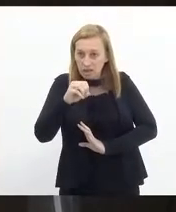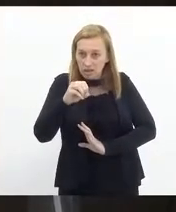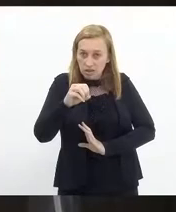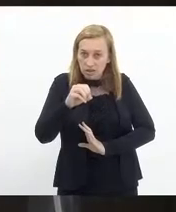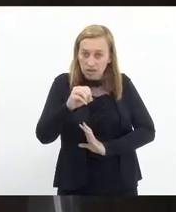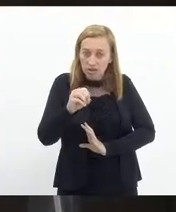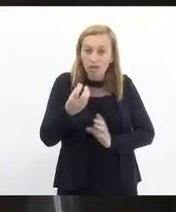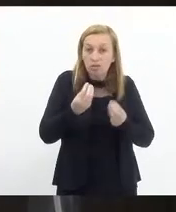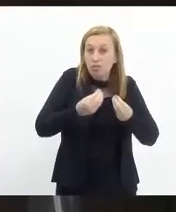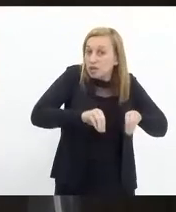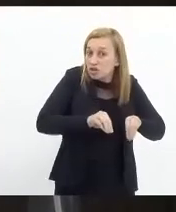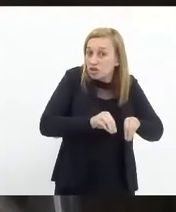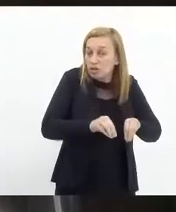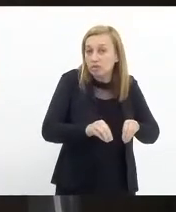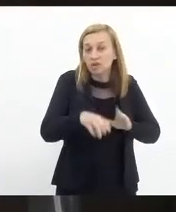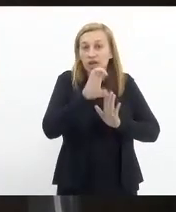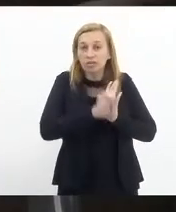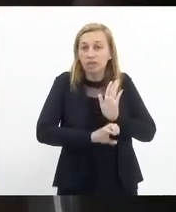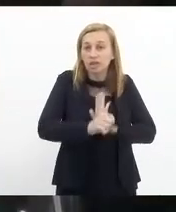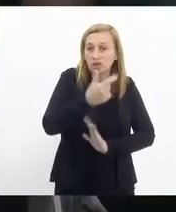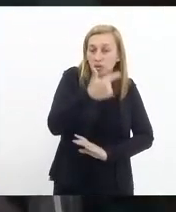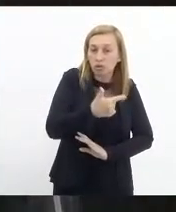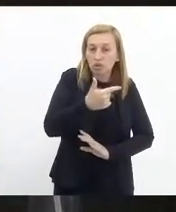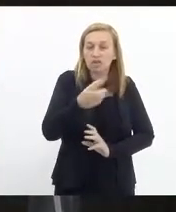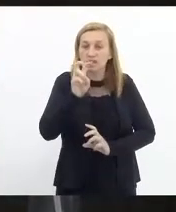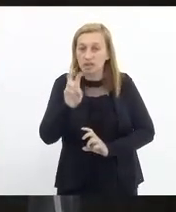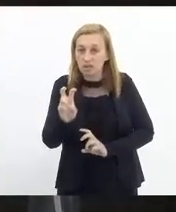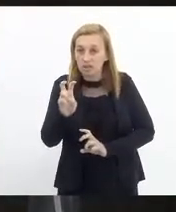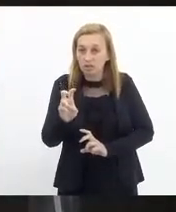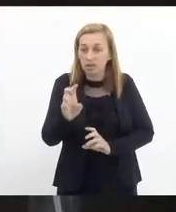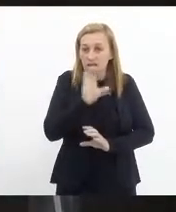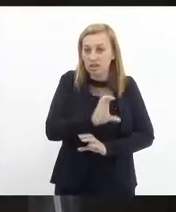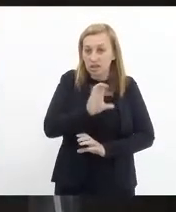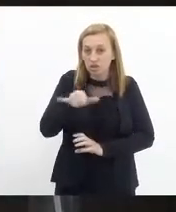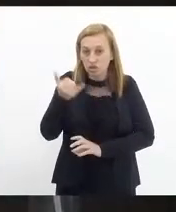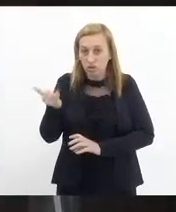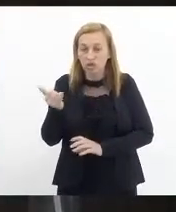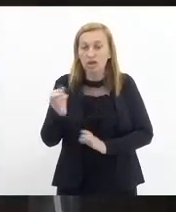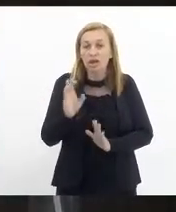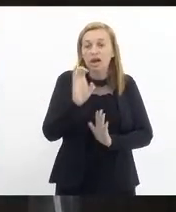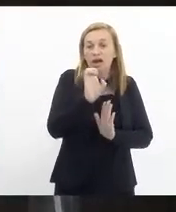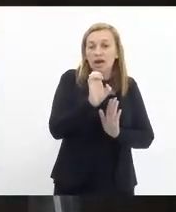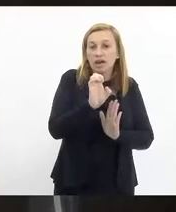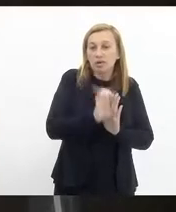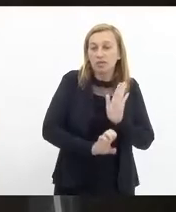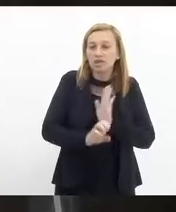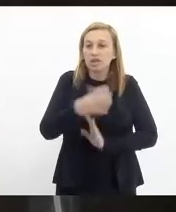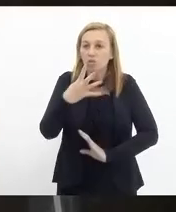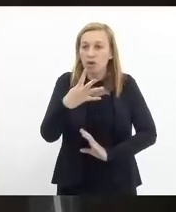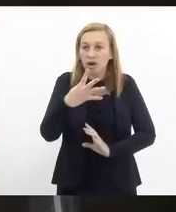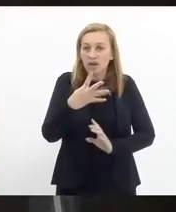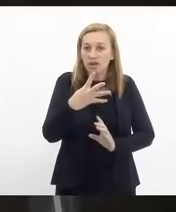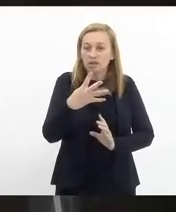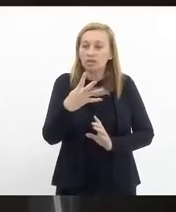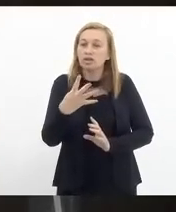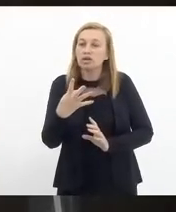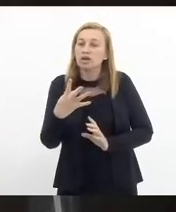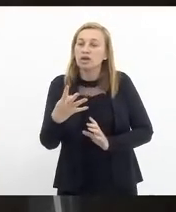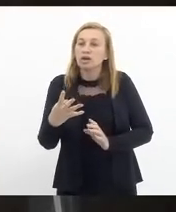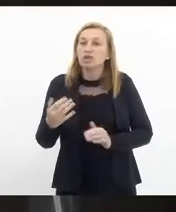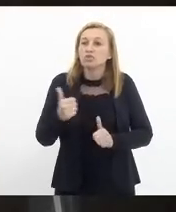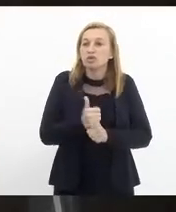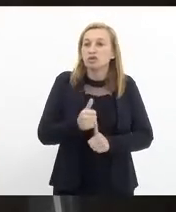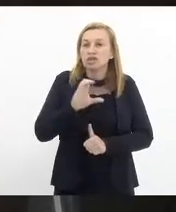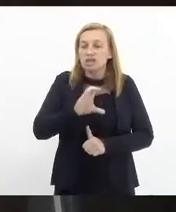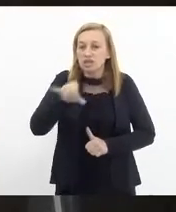Pela prejudicabilidade da emenda 2 pela emenda 5 da CCJ. Da emenda 4 pela emenda 2 da CCJ. Das